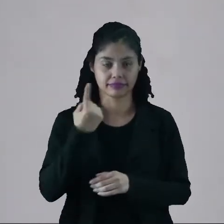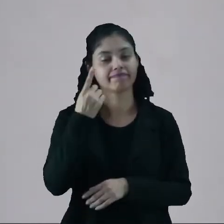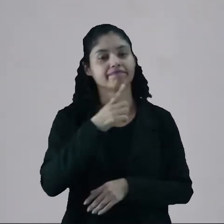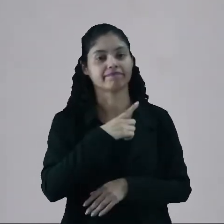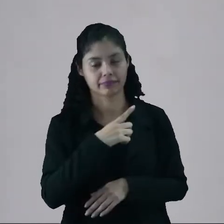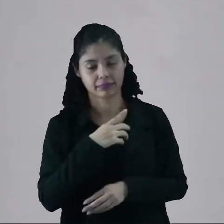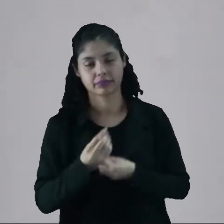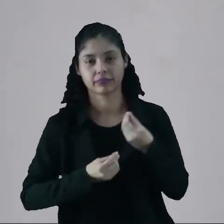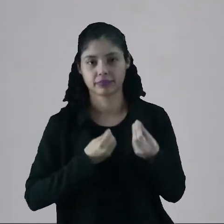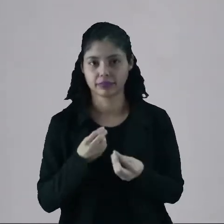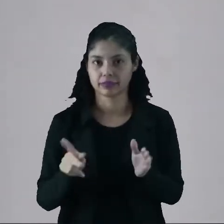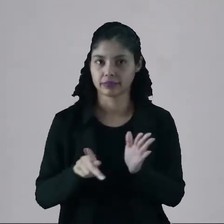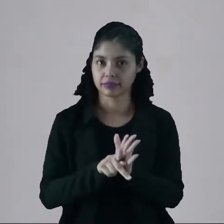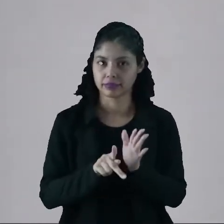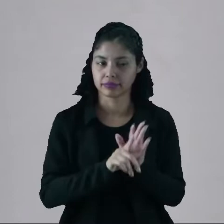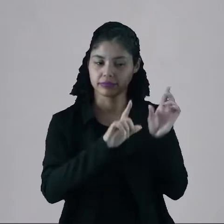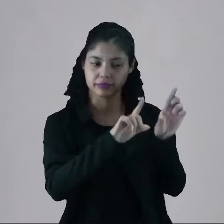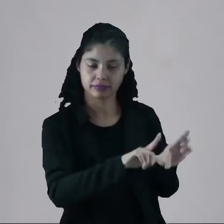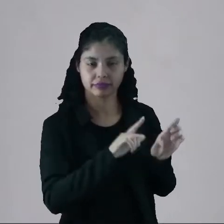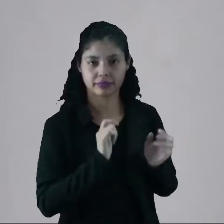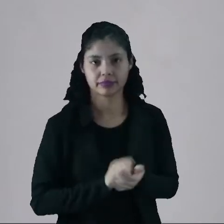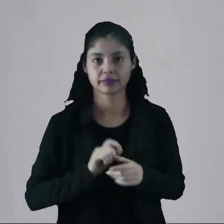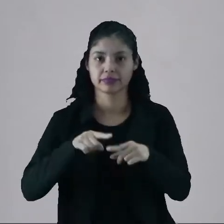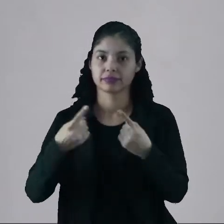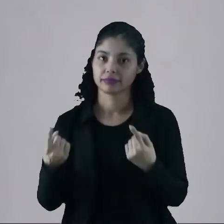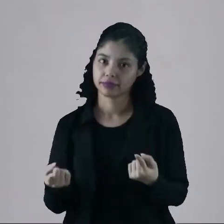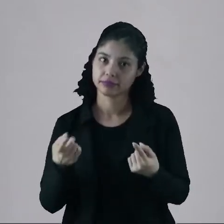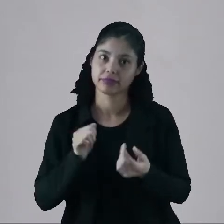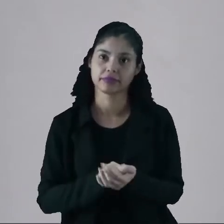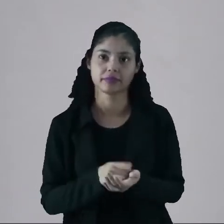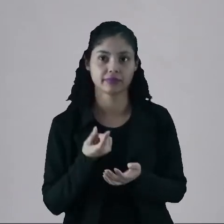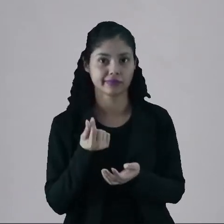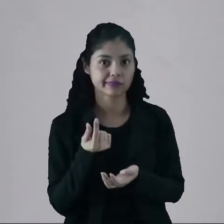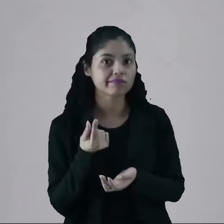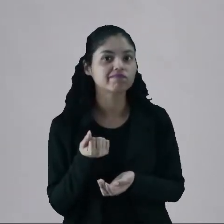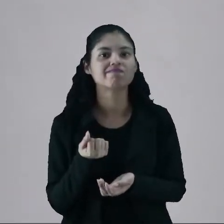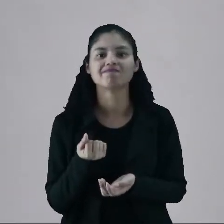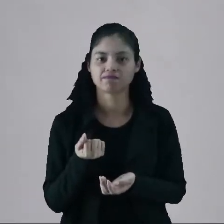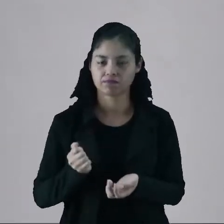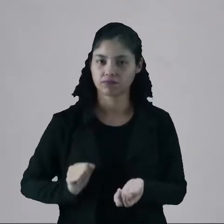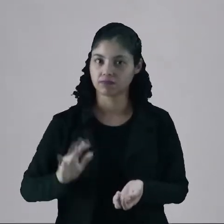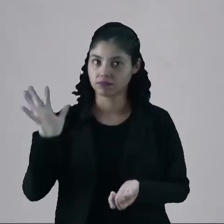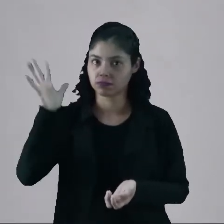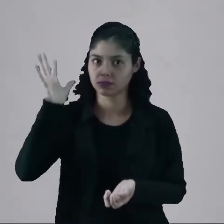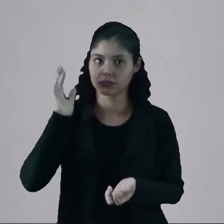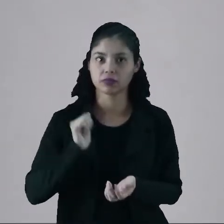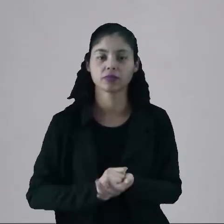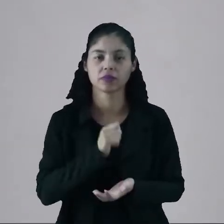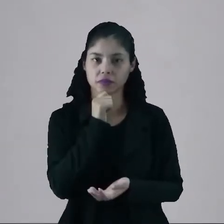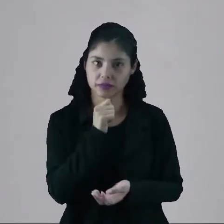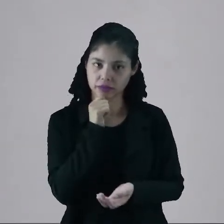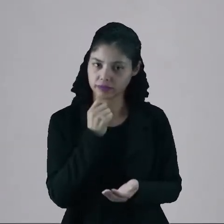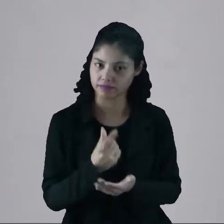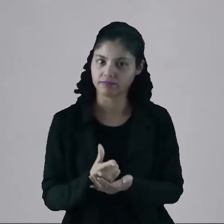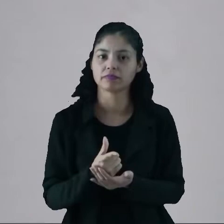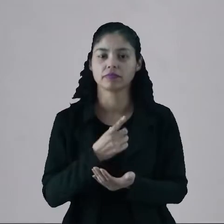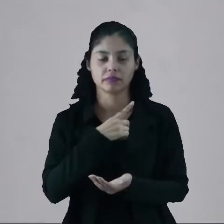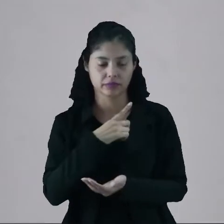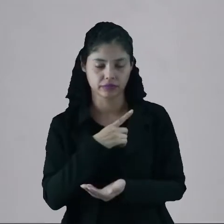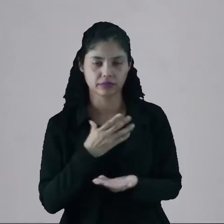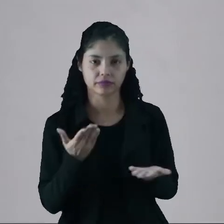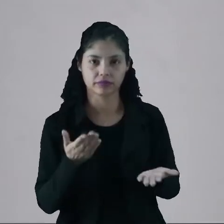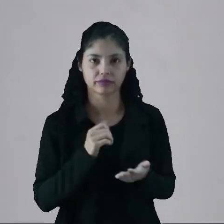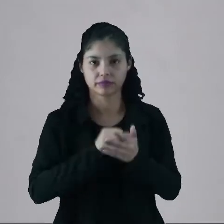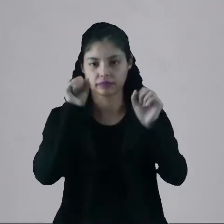alta teria as suas placas fotovoltaicas. Mas é um custo alto e precisa até de financiamento para você poder ter